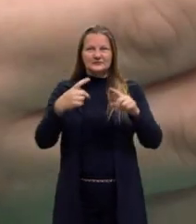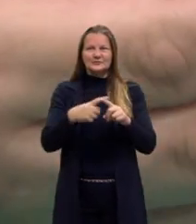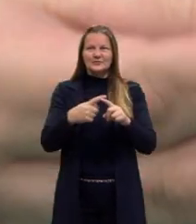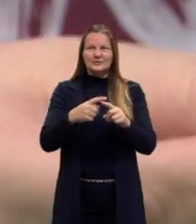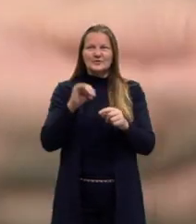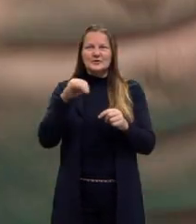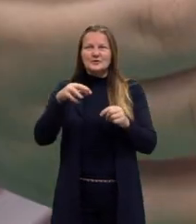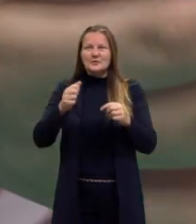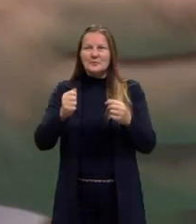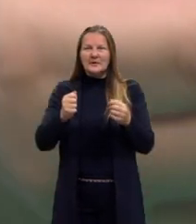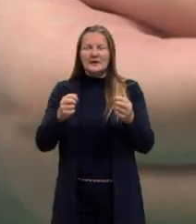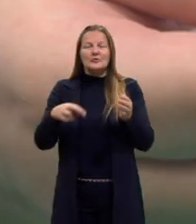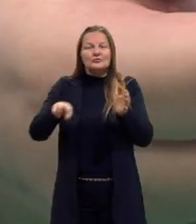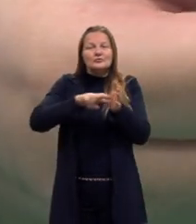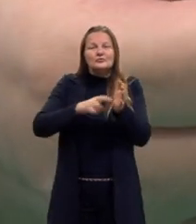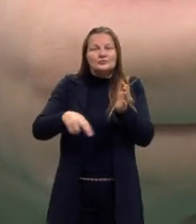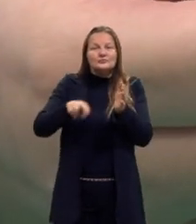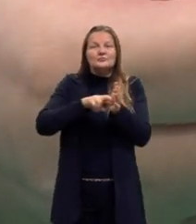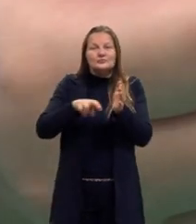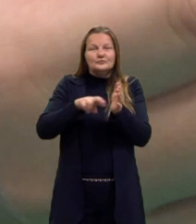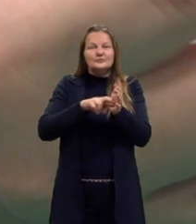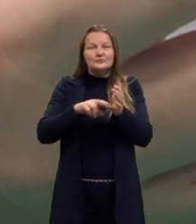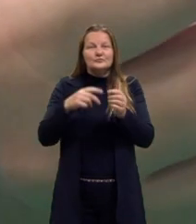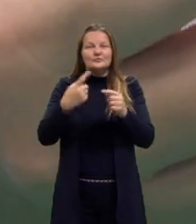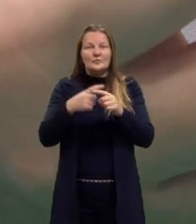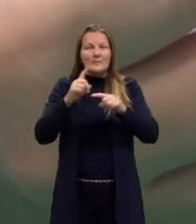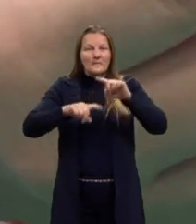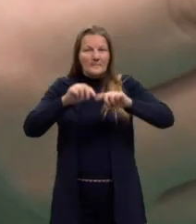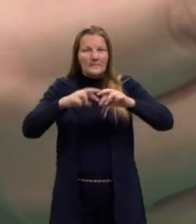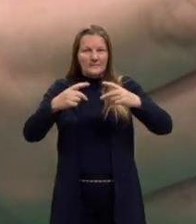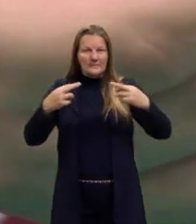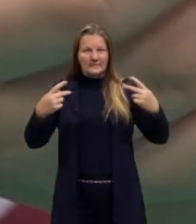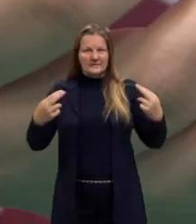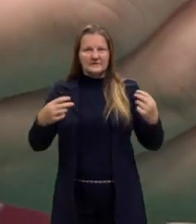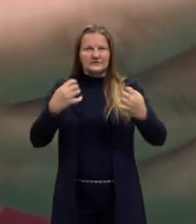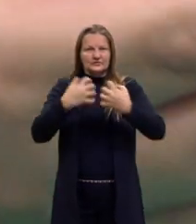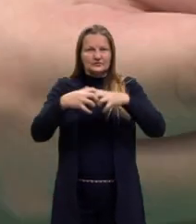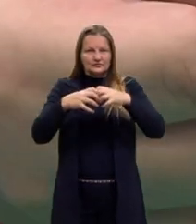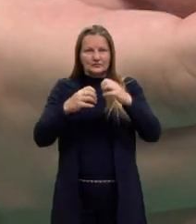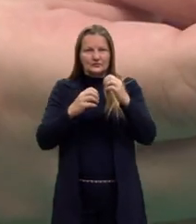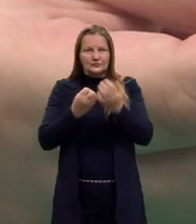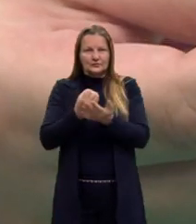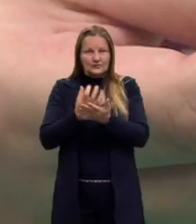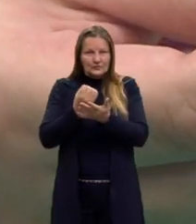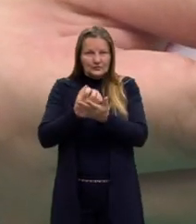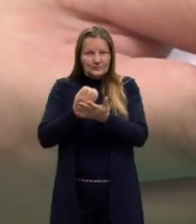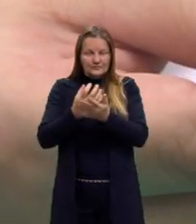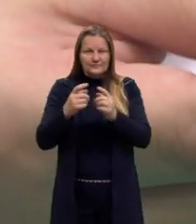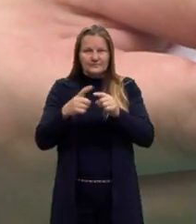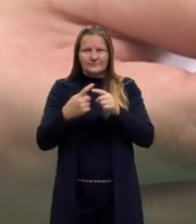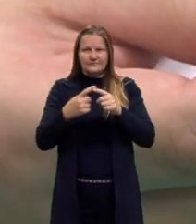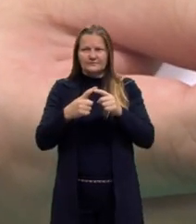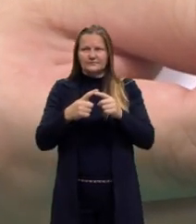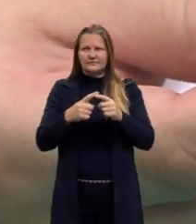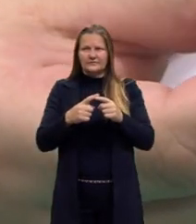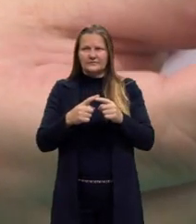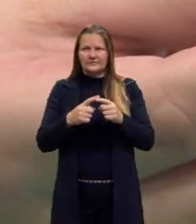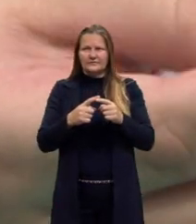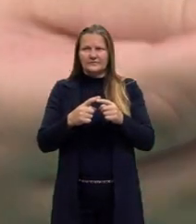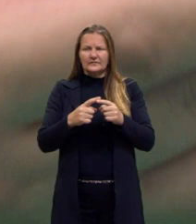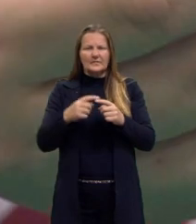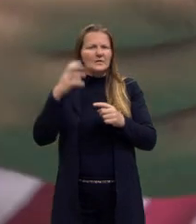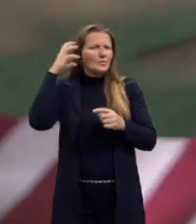imãs são reutilizados de materiais, de equipamentos eletrônicos. Esse aqui é de um alto